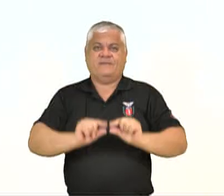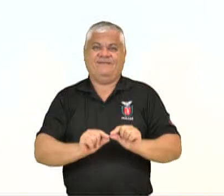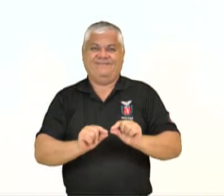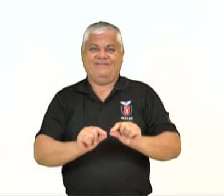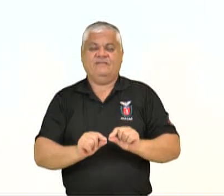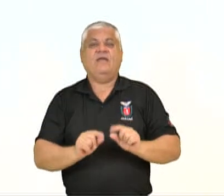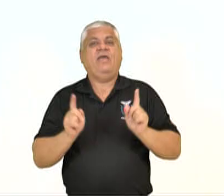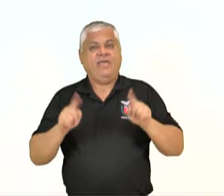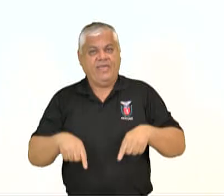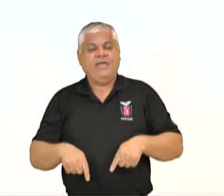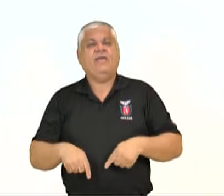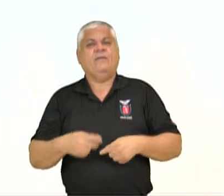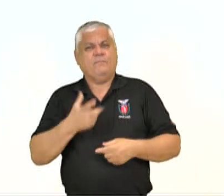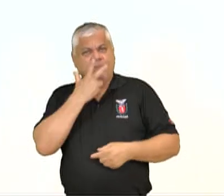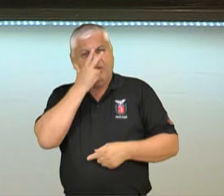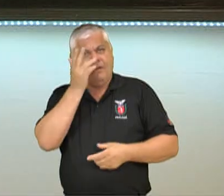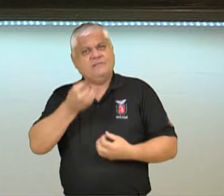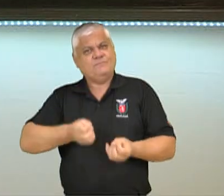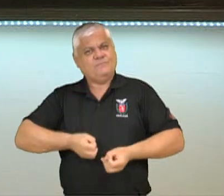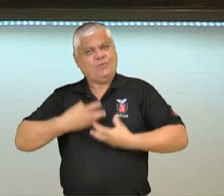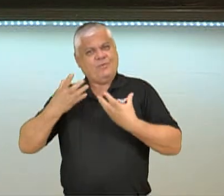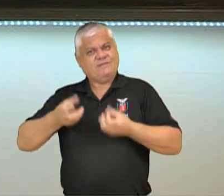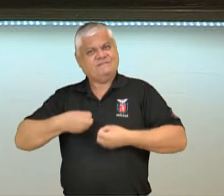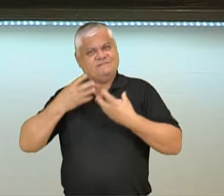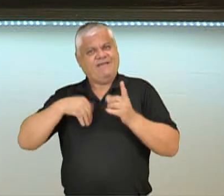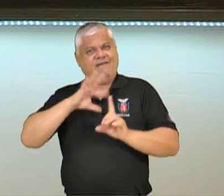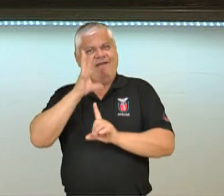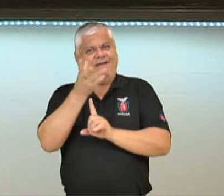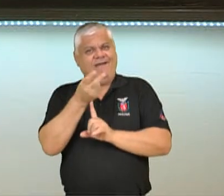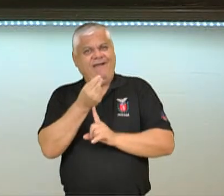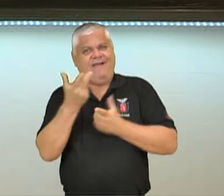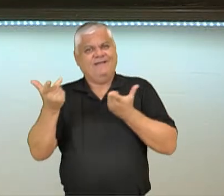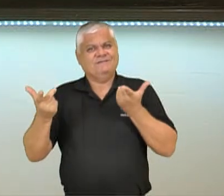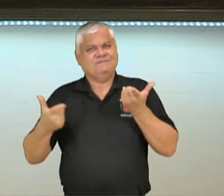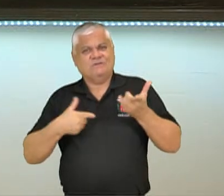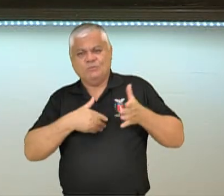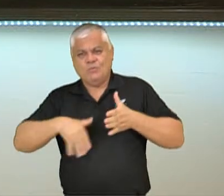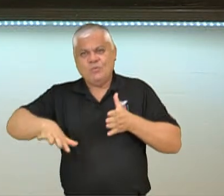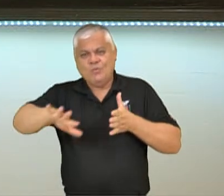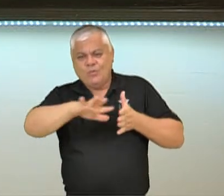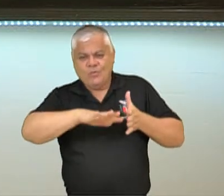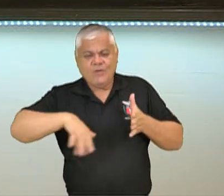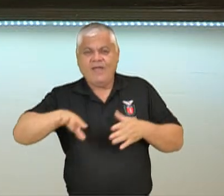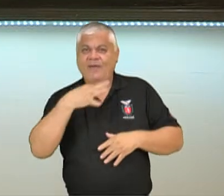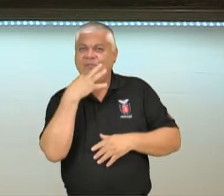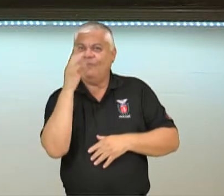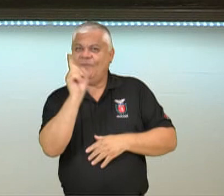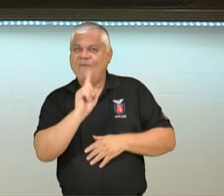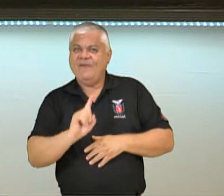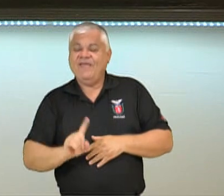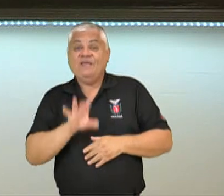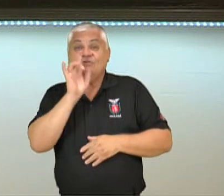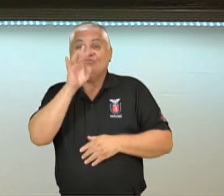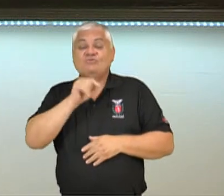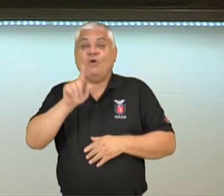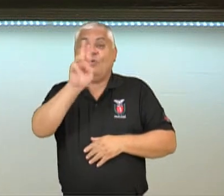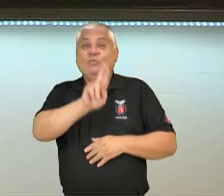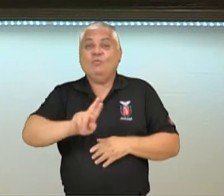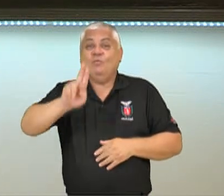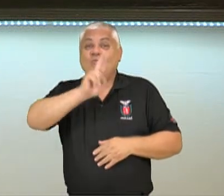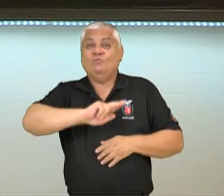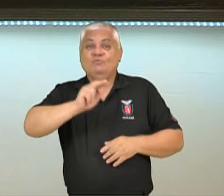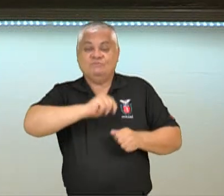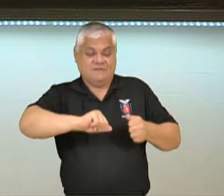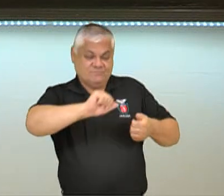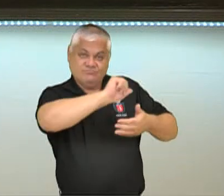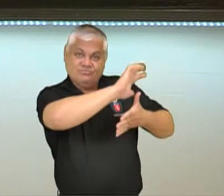Isso até parece poesia, né? A arte de navegar pelo terreno desconhecido somente usando o mapa e a